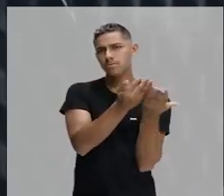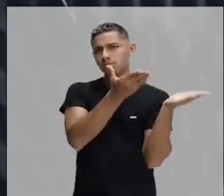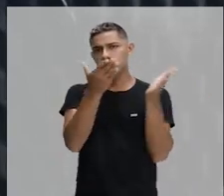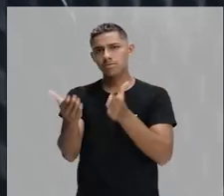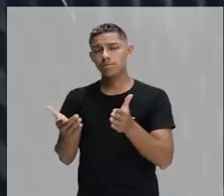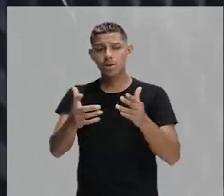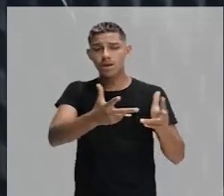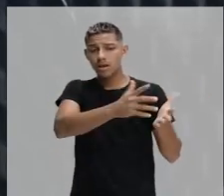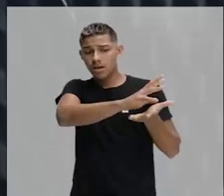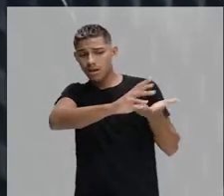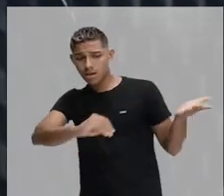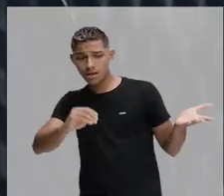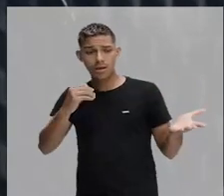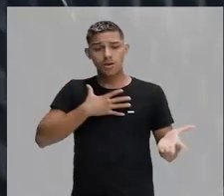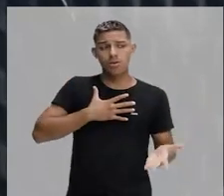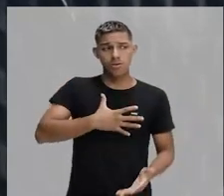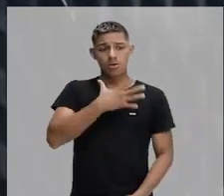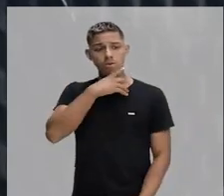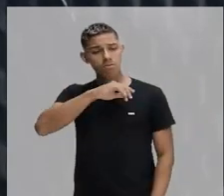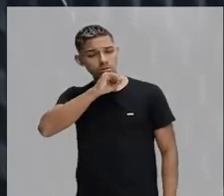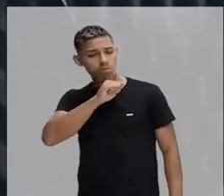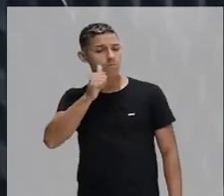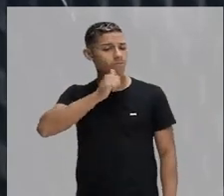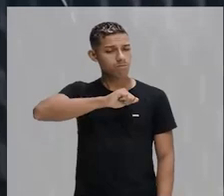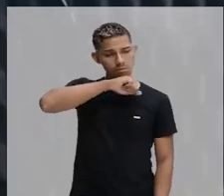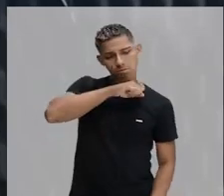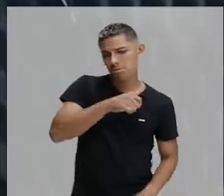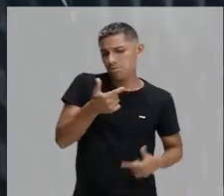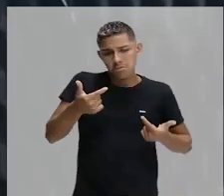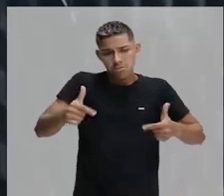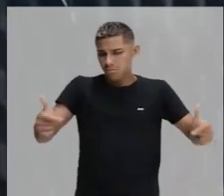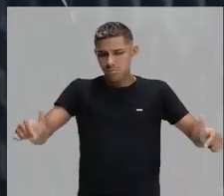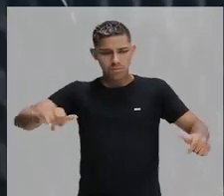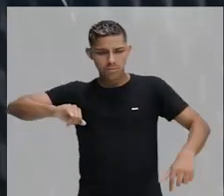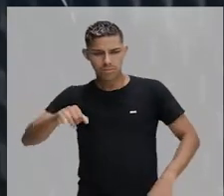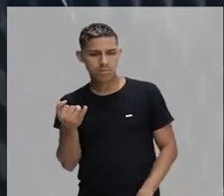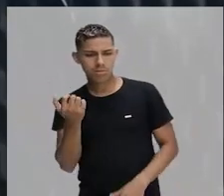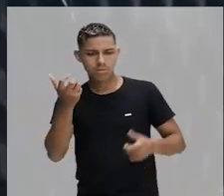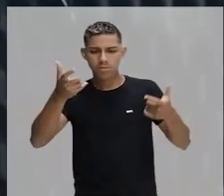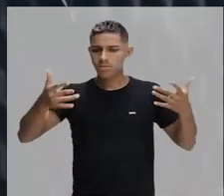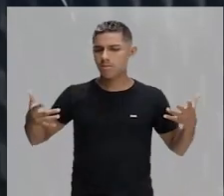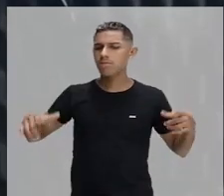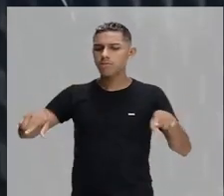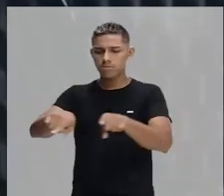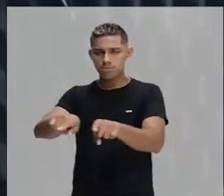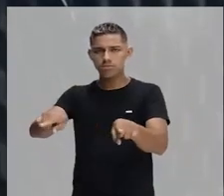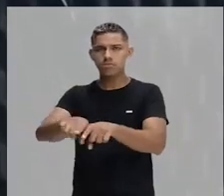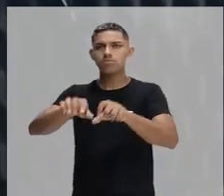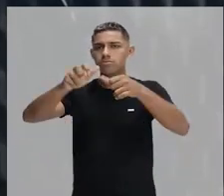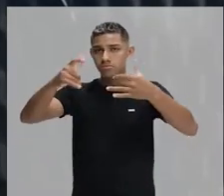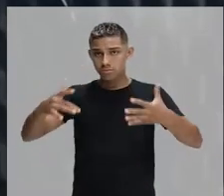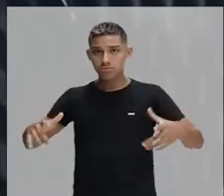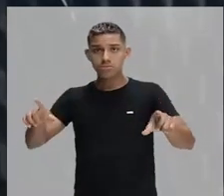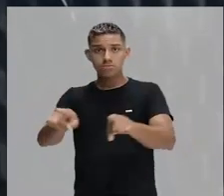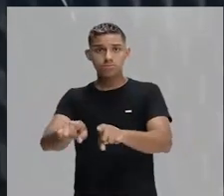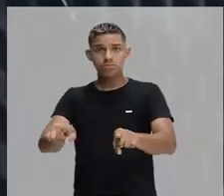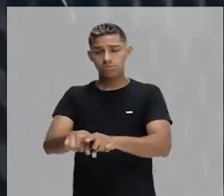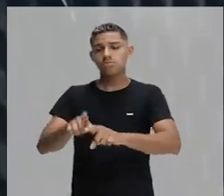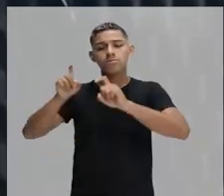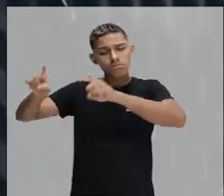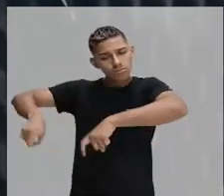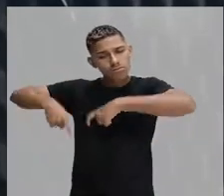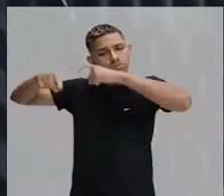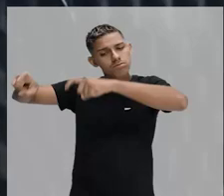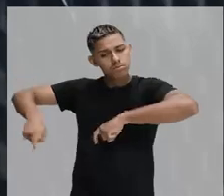dos pais, porque não tem oportunidade. Então, Patativa do Açaré, ele retrata muito bem essa questão do sertão